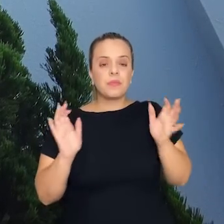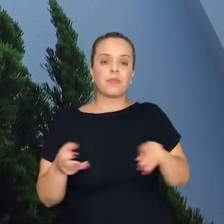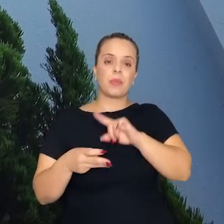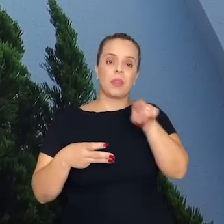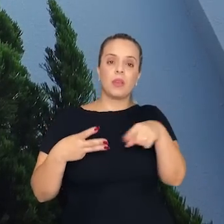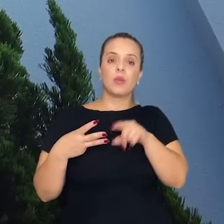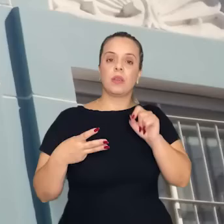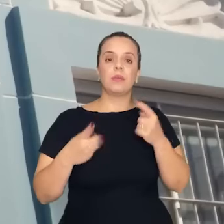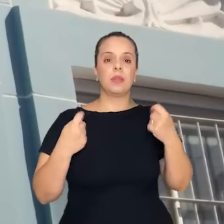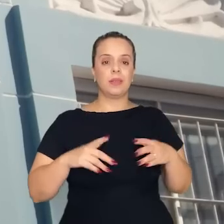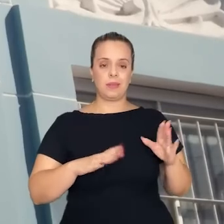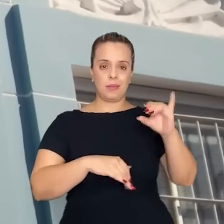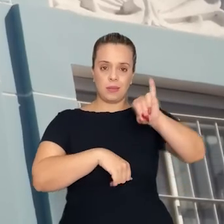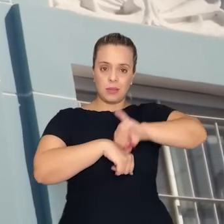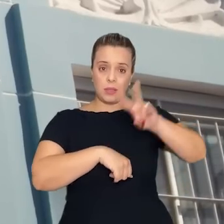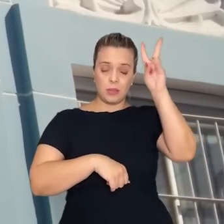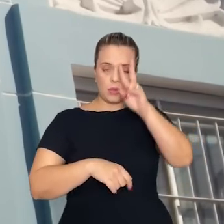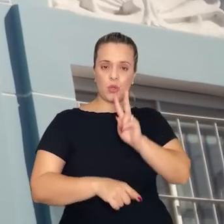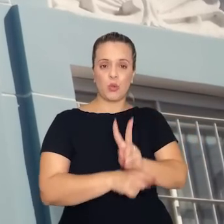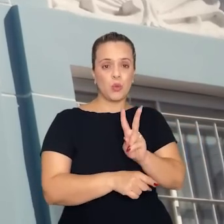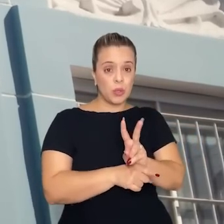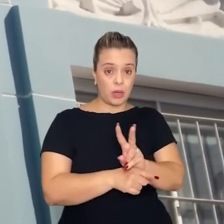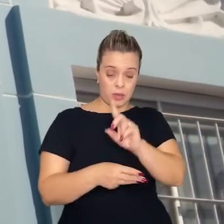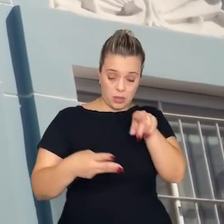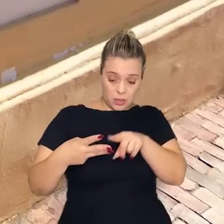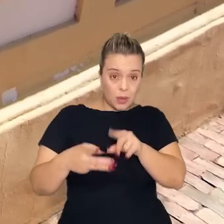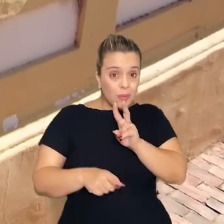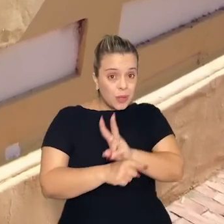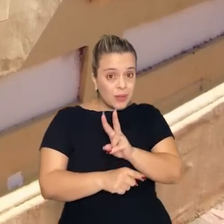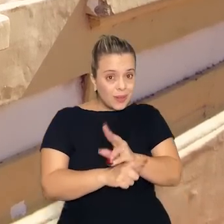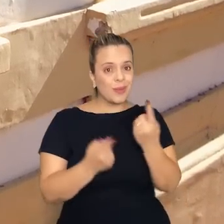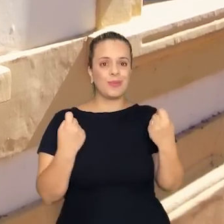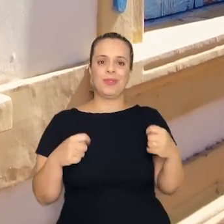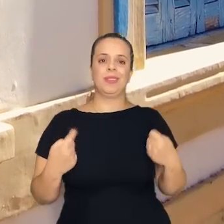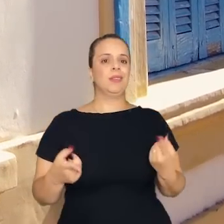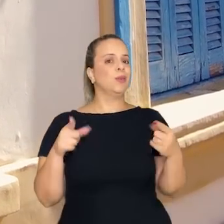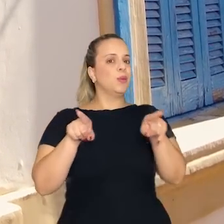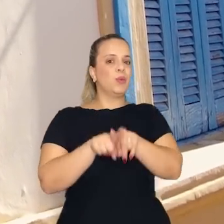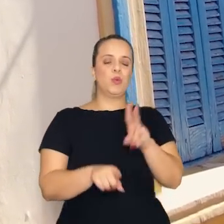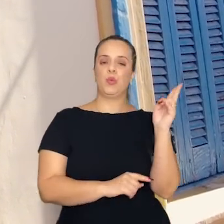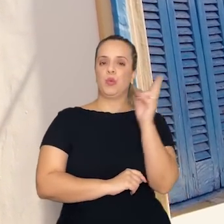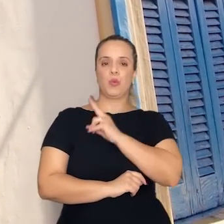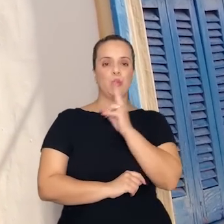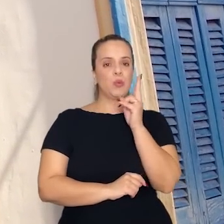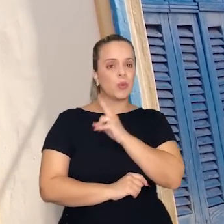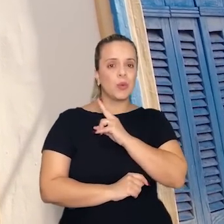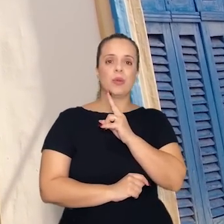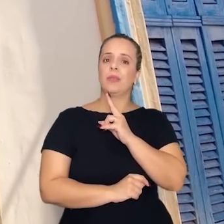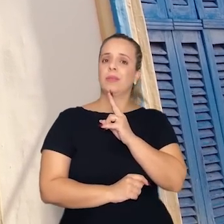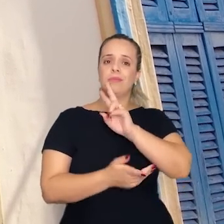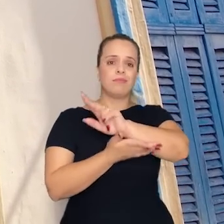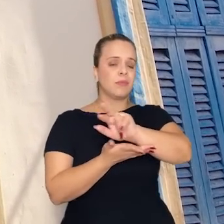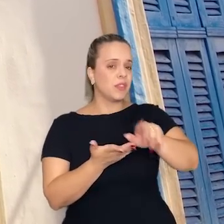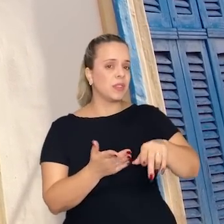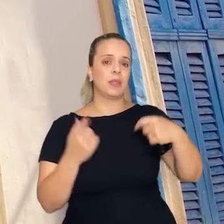a preservação em si. Para a preservação a gente precisa da parceria urgente em várias frentes.